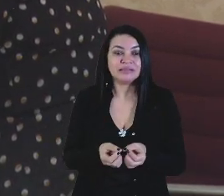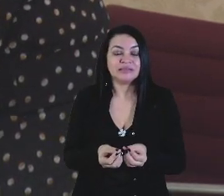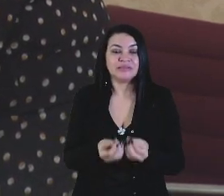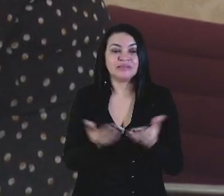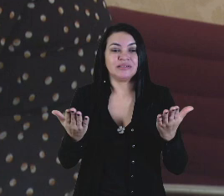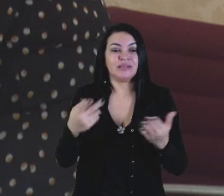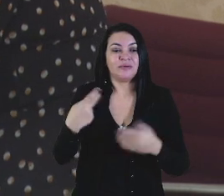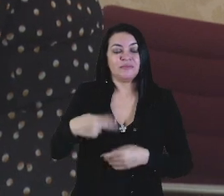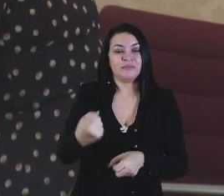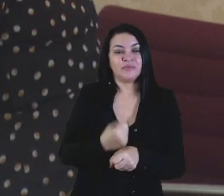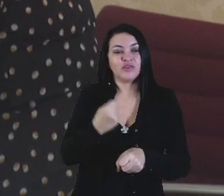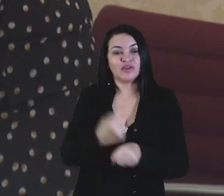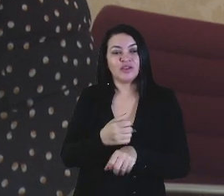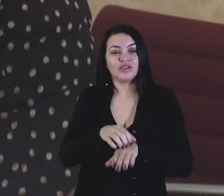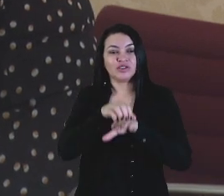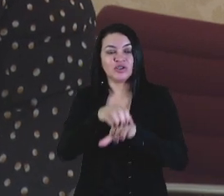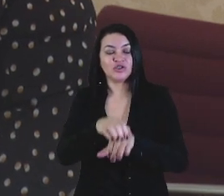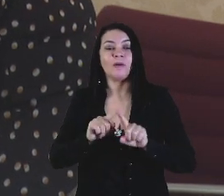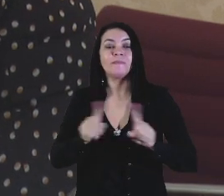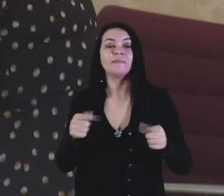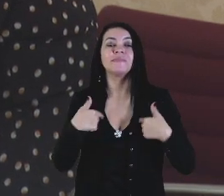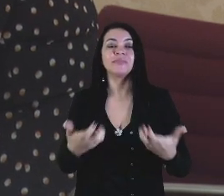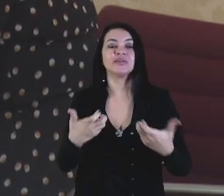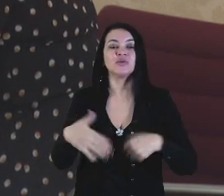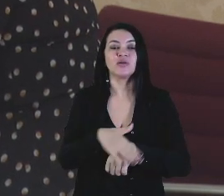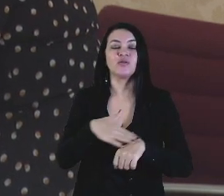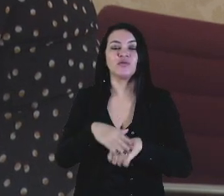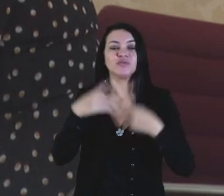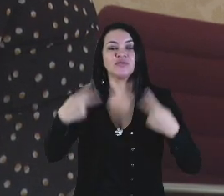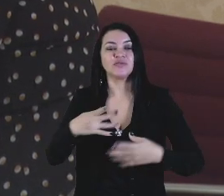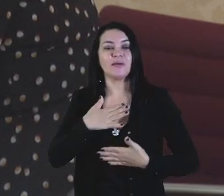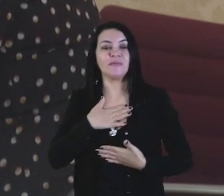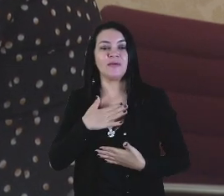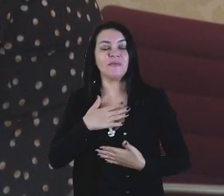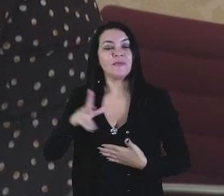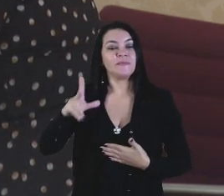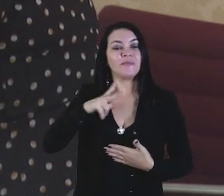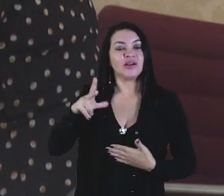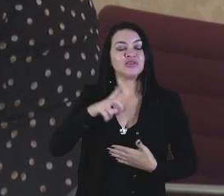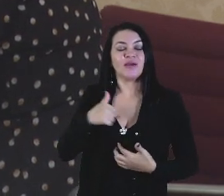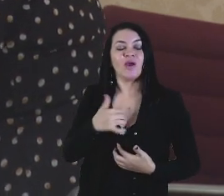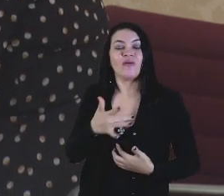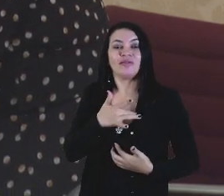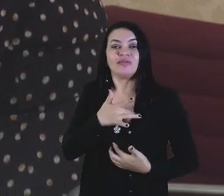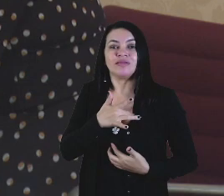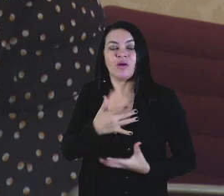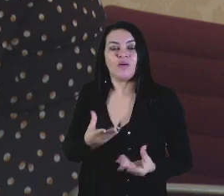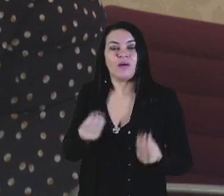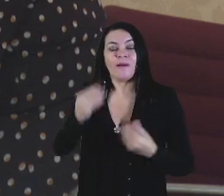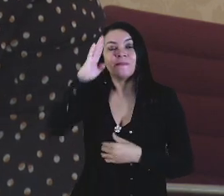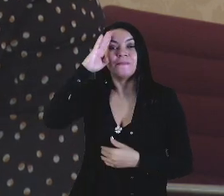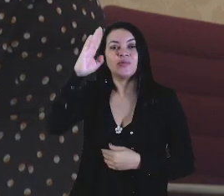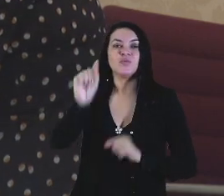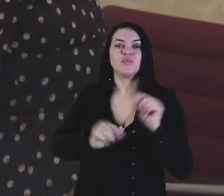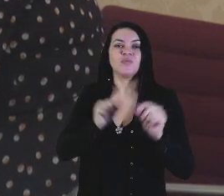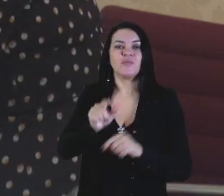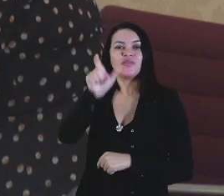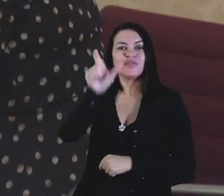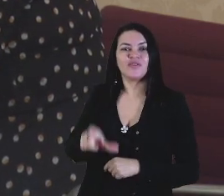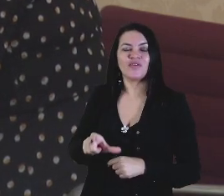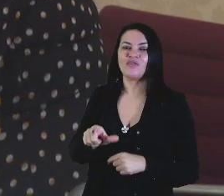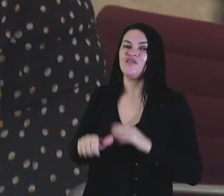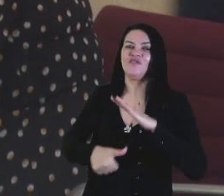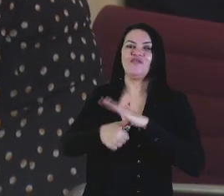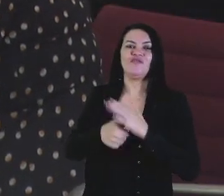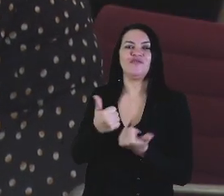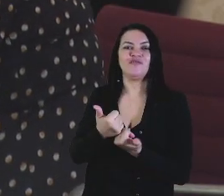dessas várias obras. Mas eu quero confessar a vocês que a mim, particularmente, me toca muito, principalmente, senhor vice